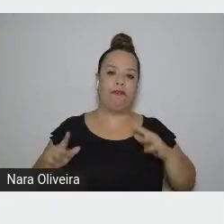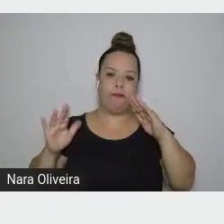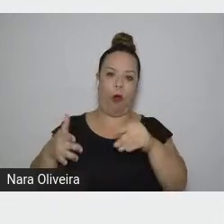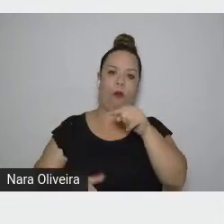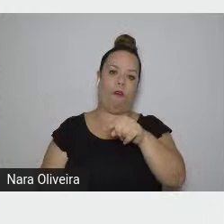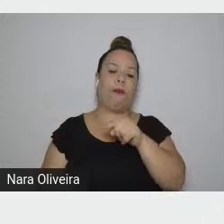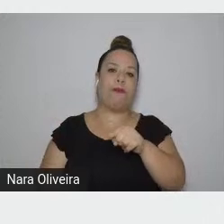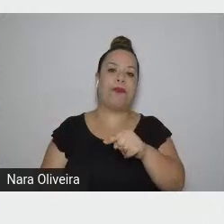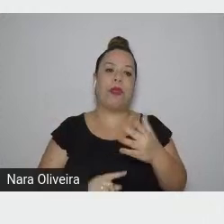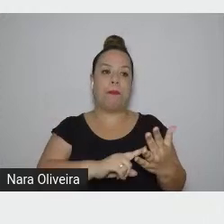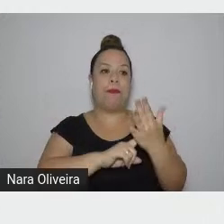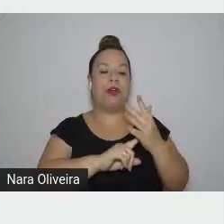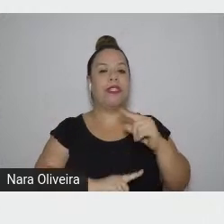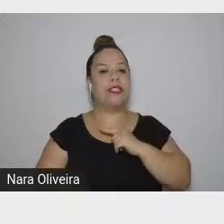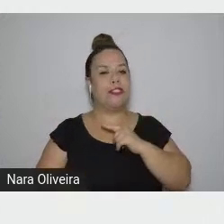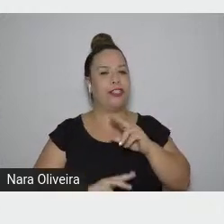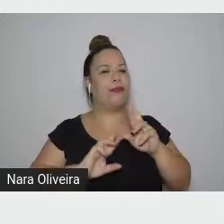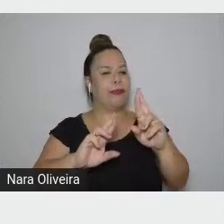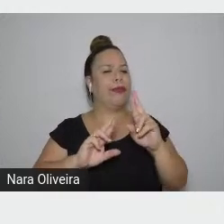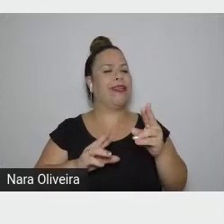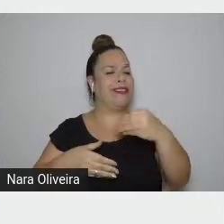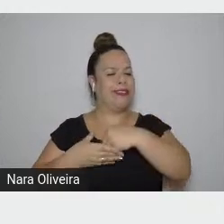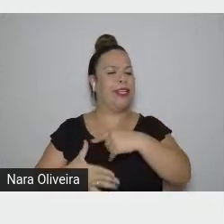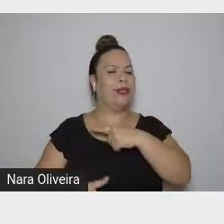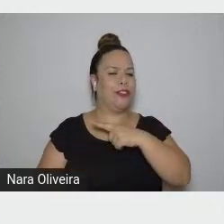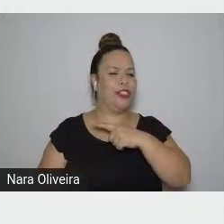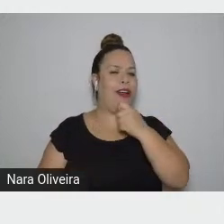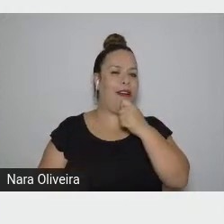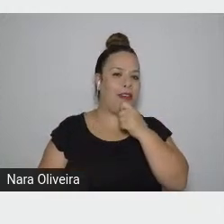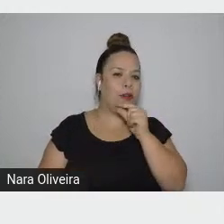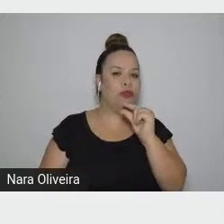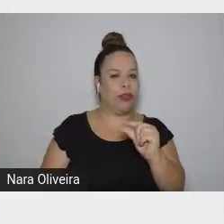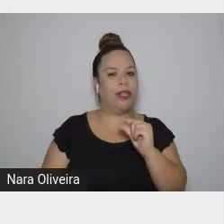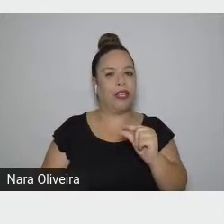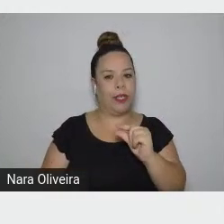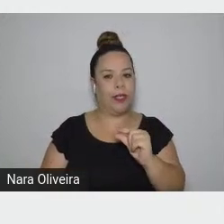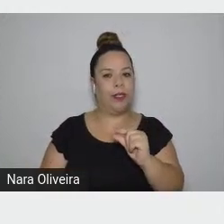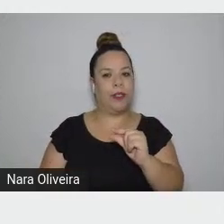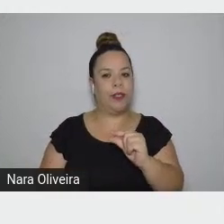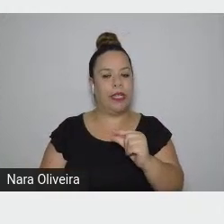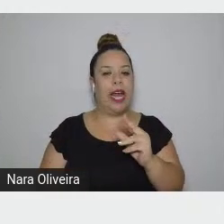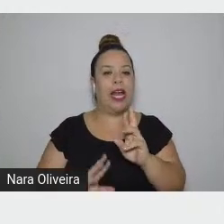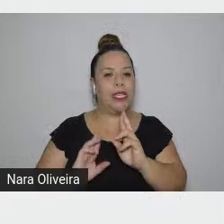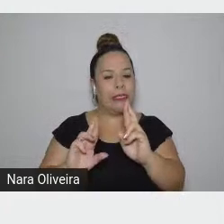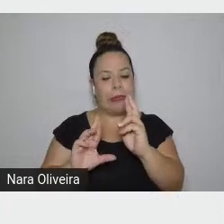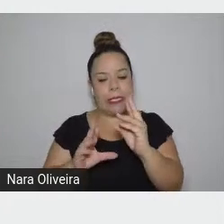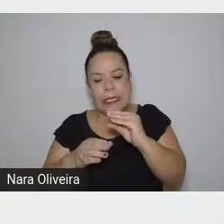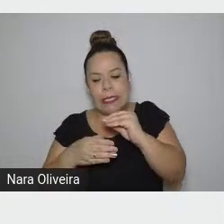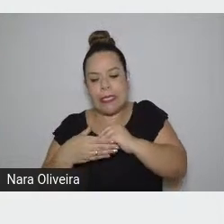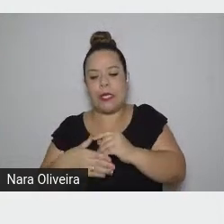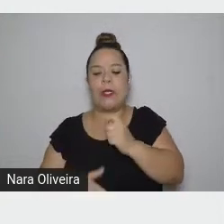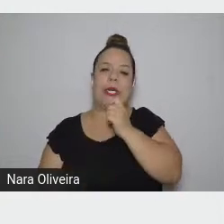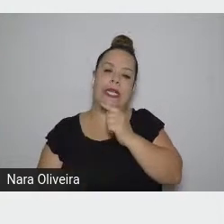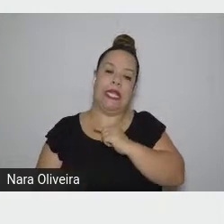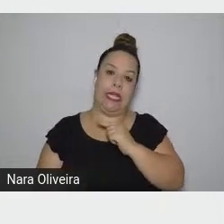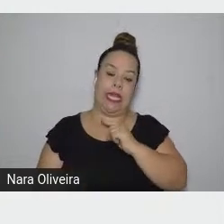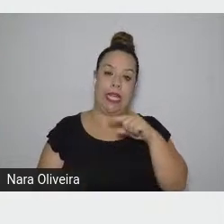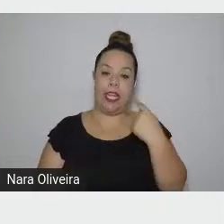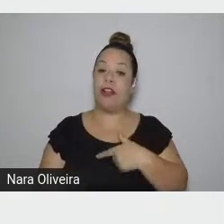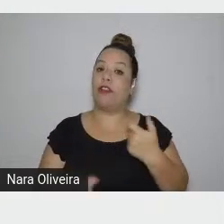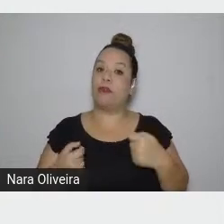uma esperança, não é? Essa esperança está lá e nós devemos